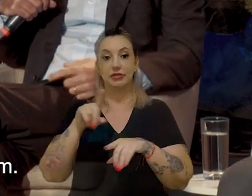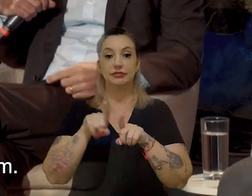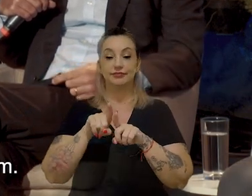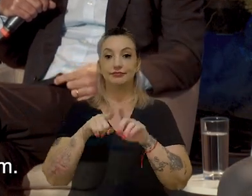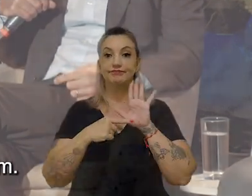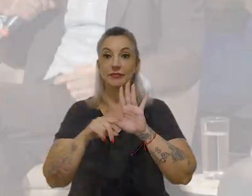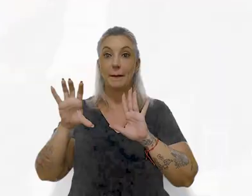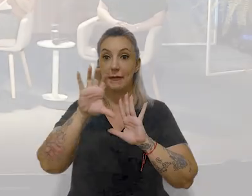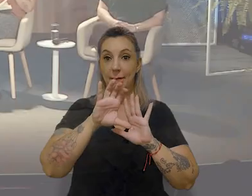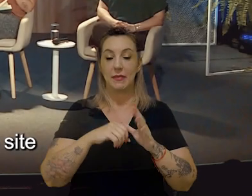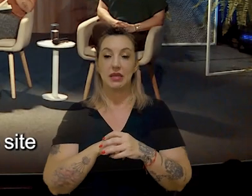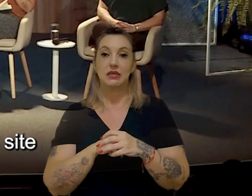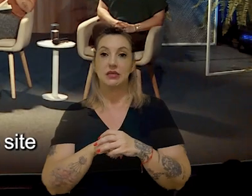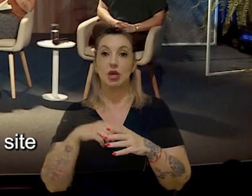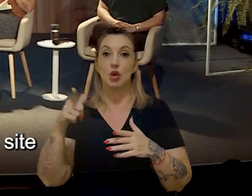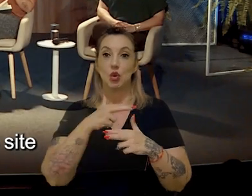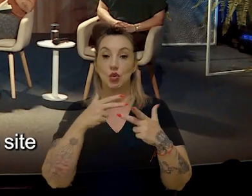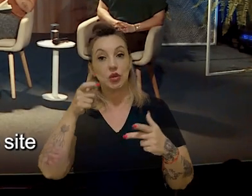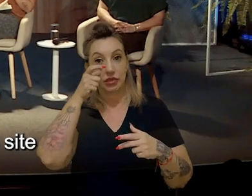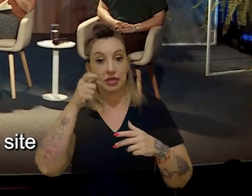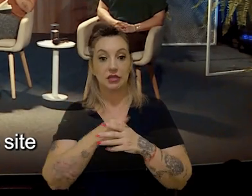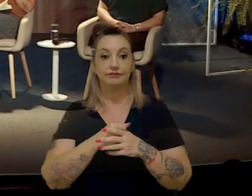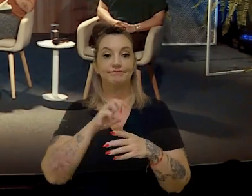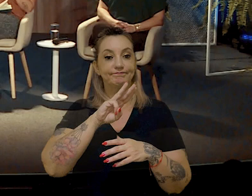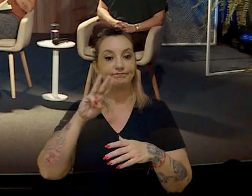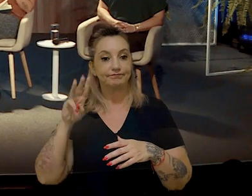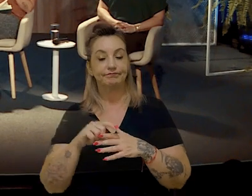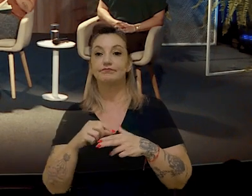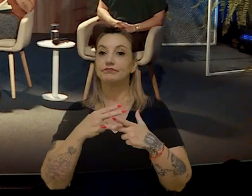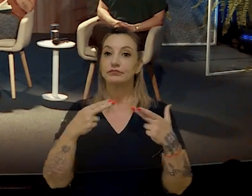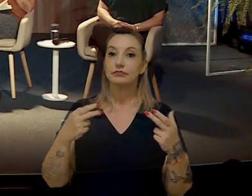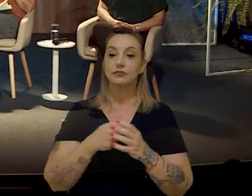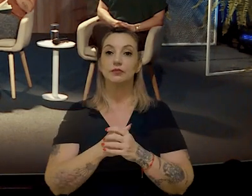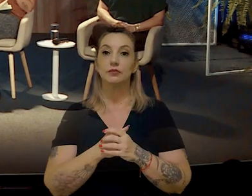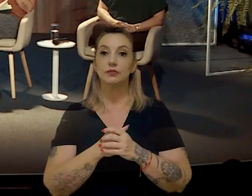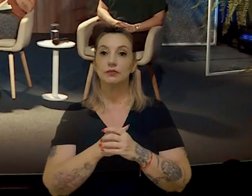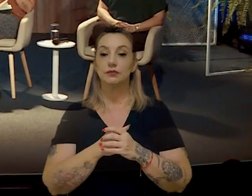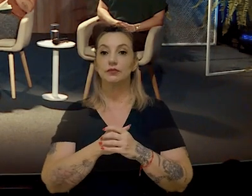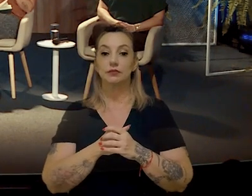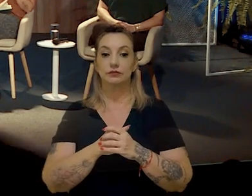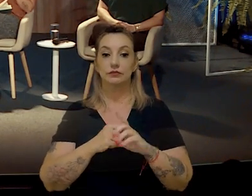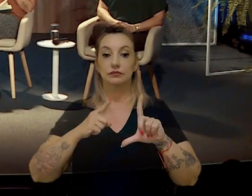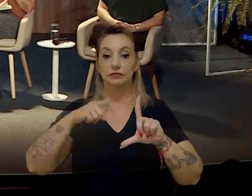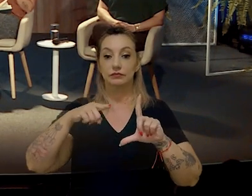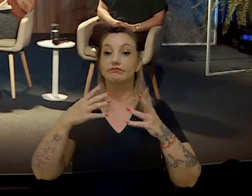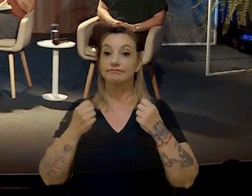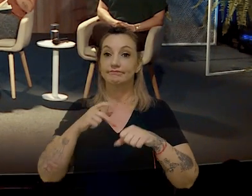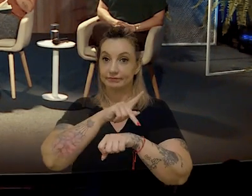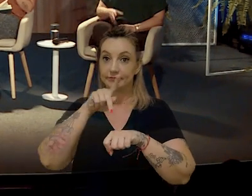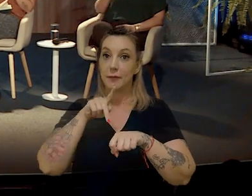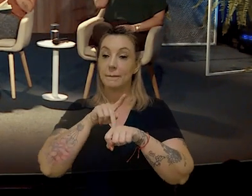também. Tem outras coisas interessantes nesse site também. Um deles é o índice de resiliência do